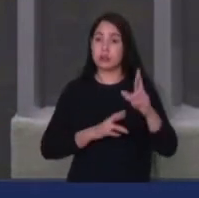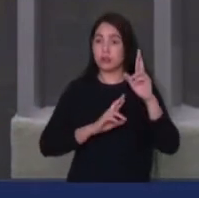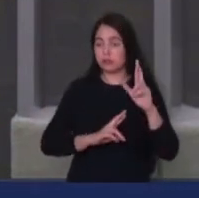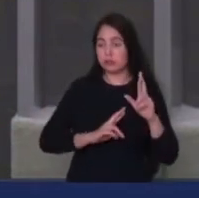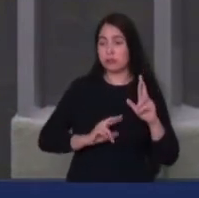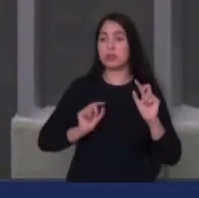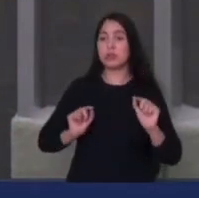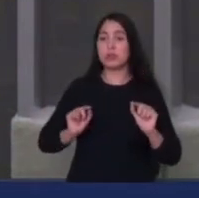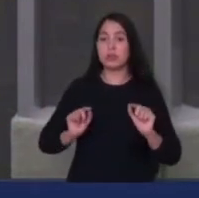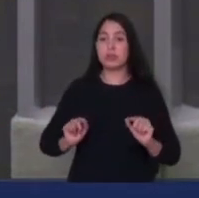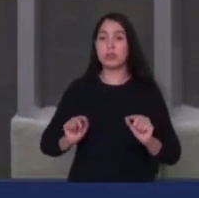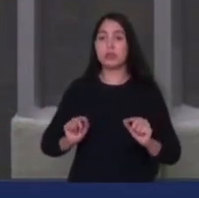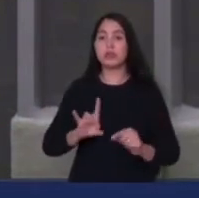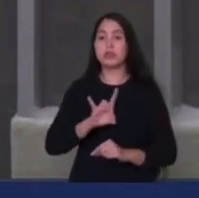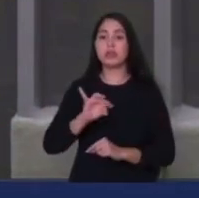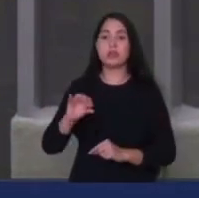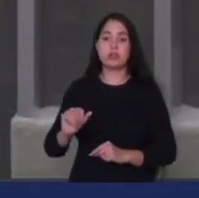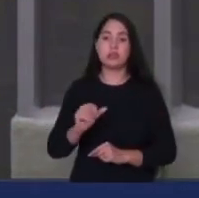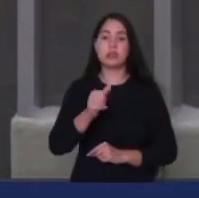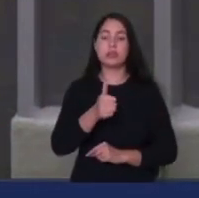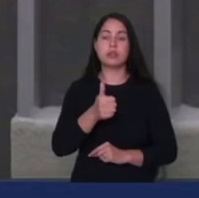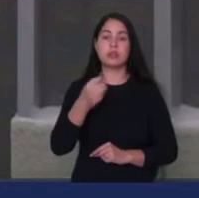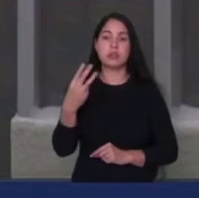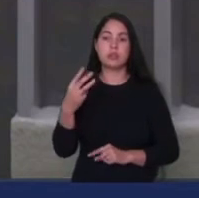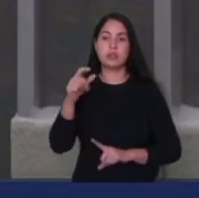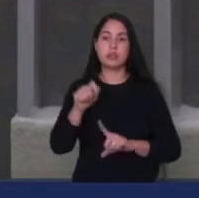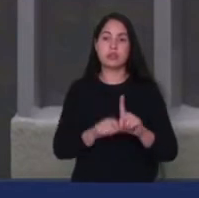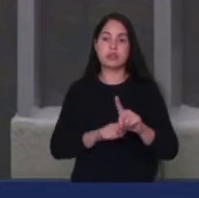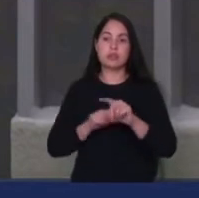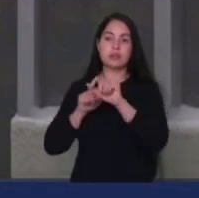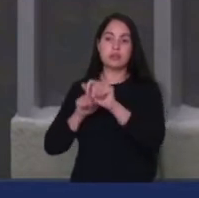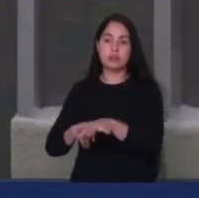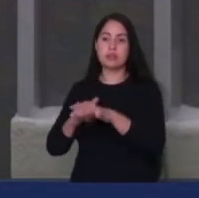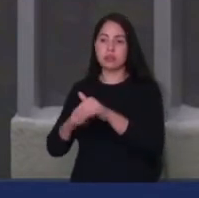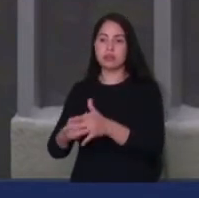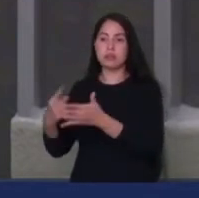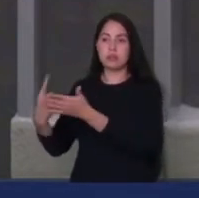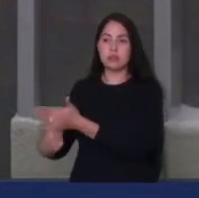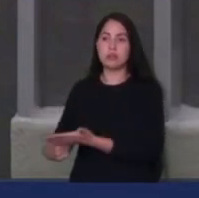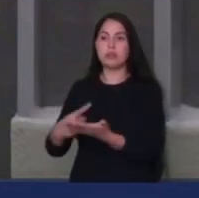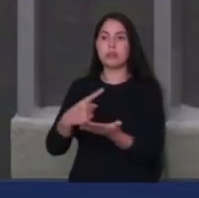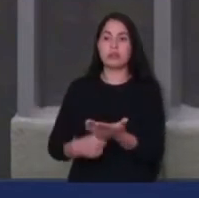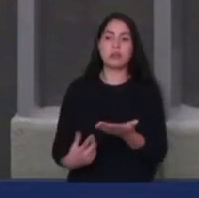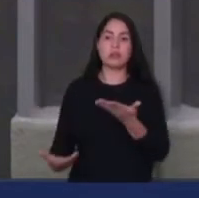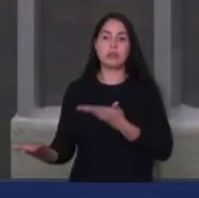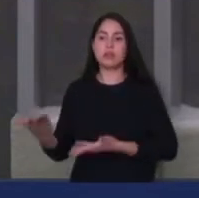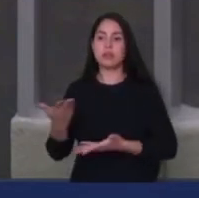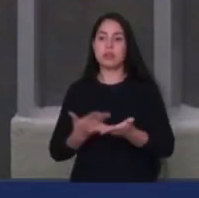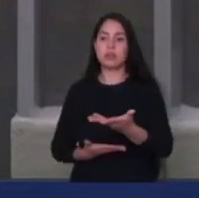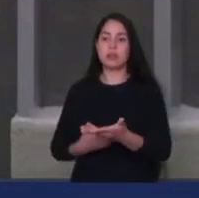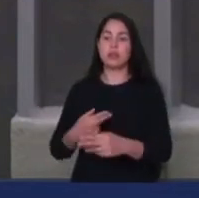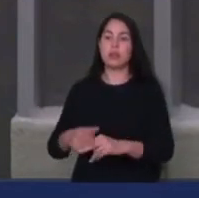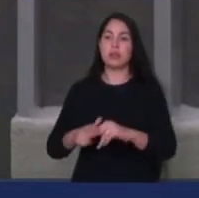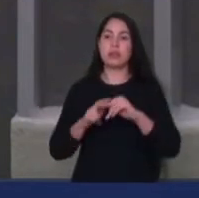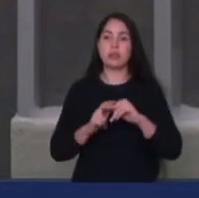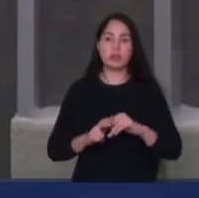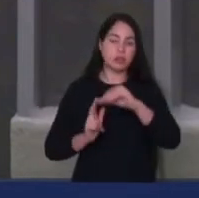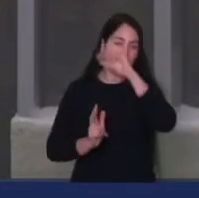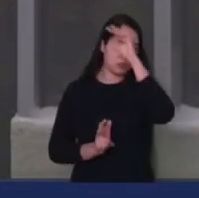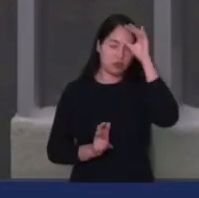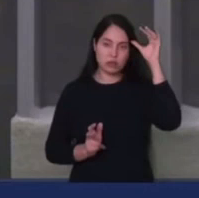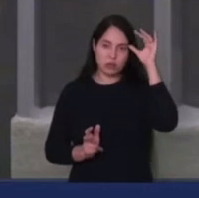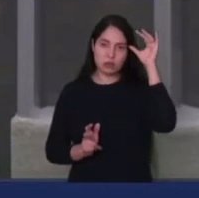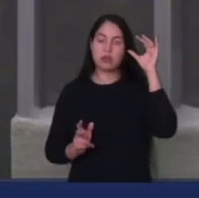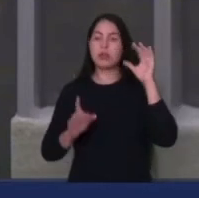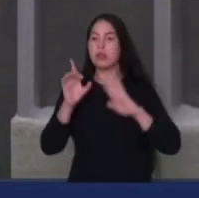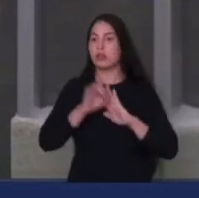consumidor, no dia 13 de setembro, fazer um acordo para garantir que o consumidor possa ser reparado,